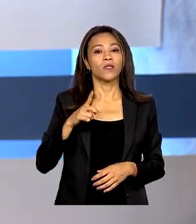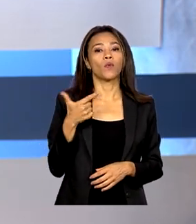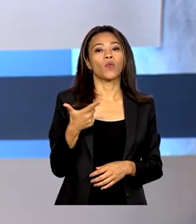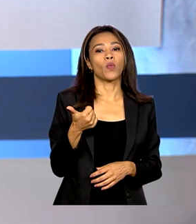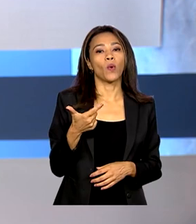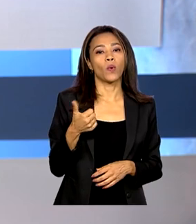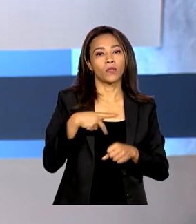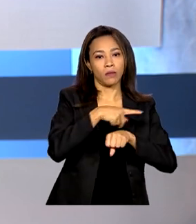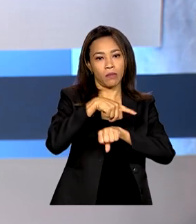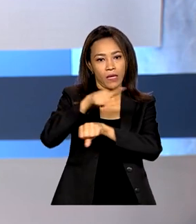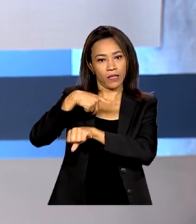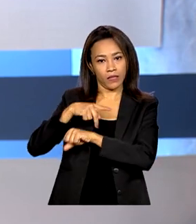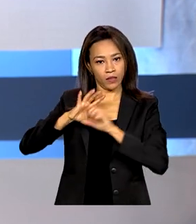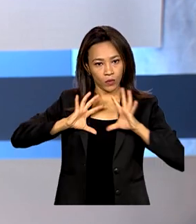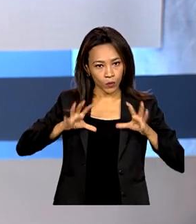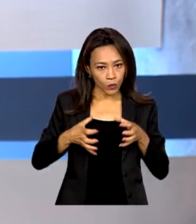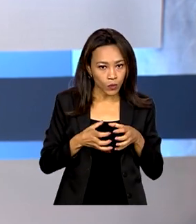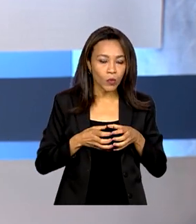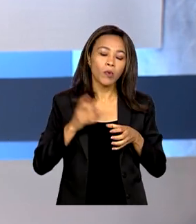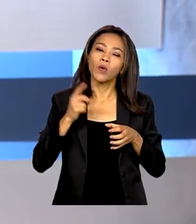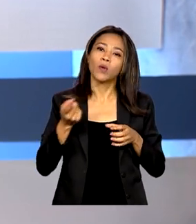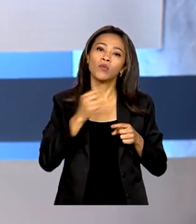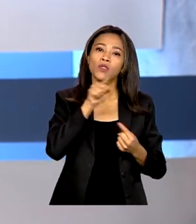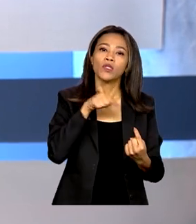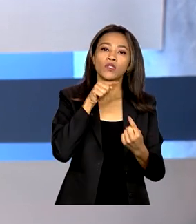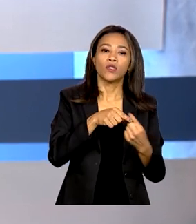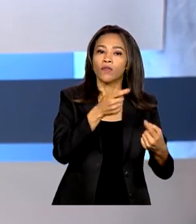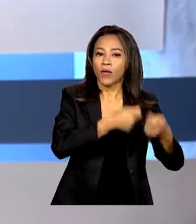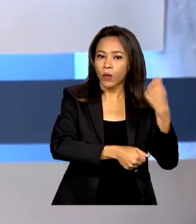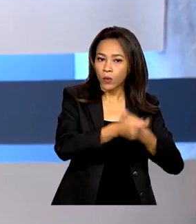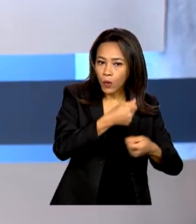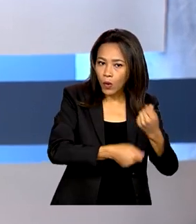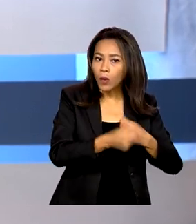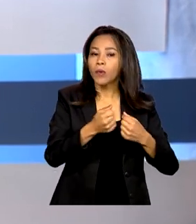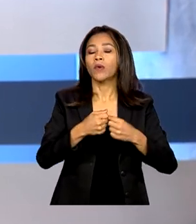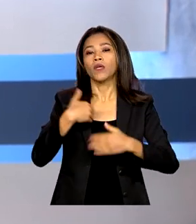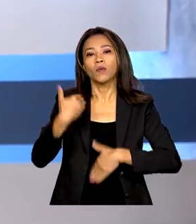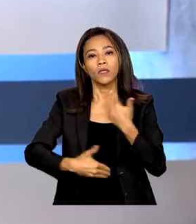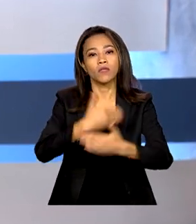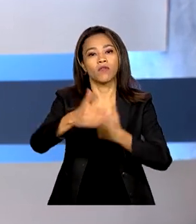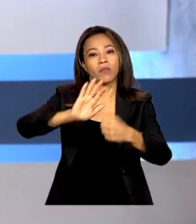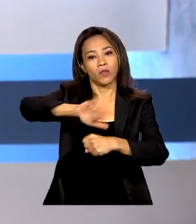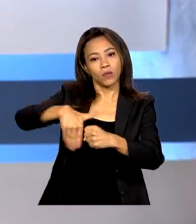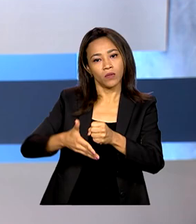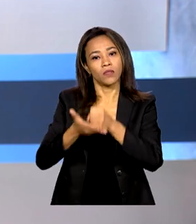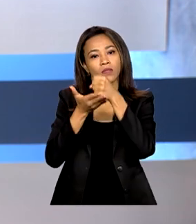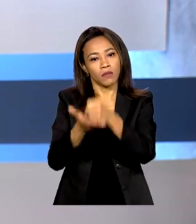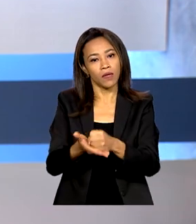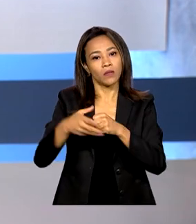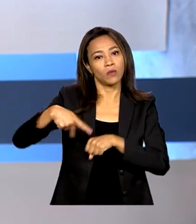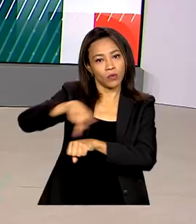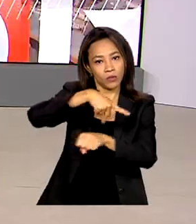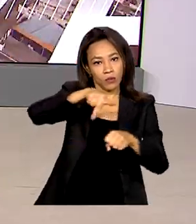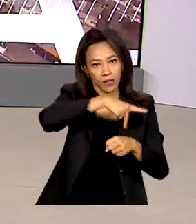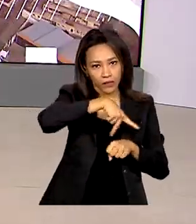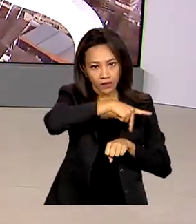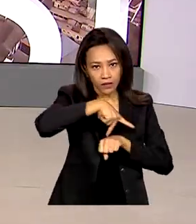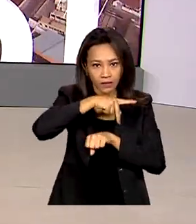países, tem a meta de buscar a integração econômica e o desenvolvimento sustentável dos países sul-americanos.